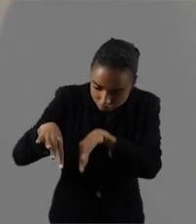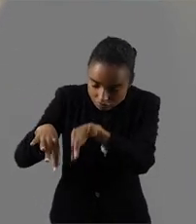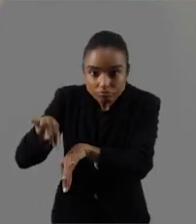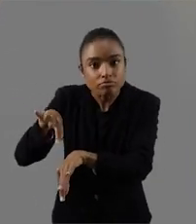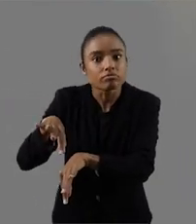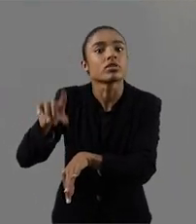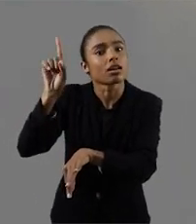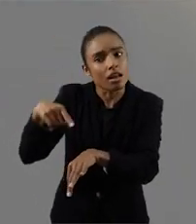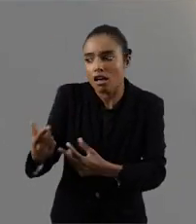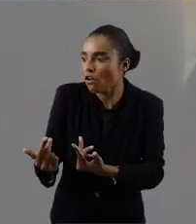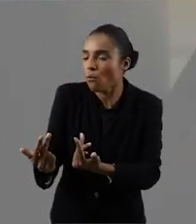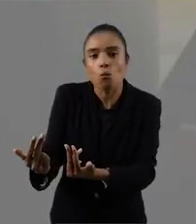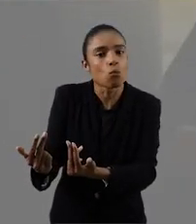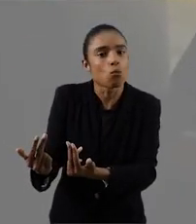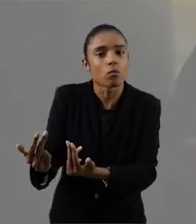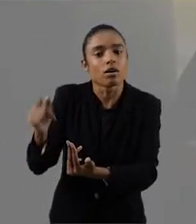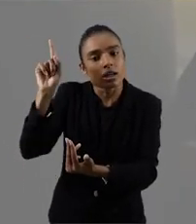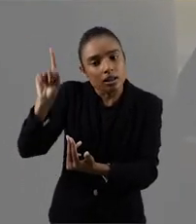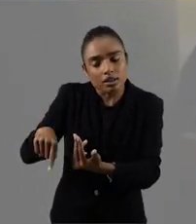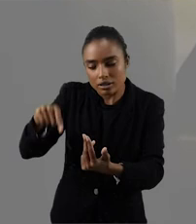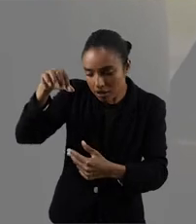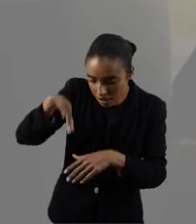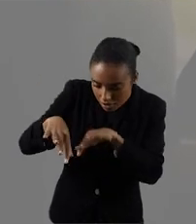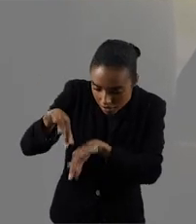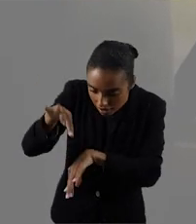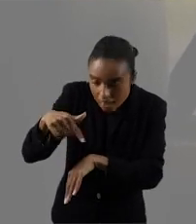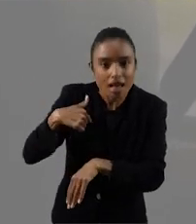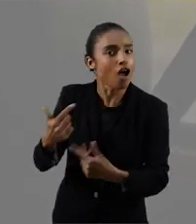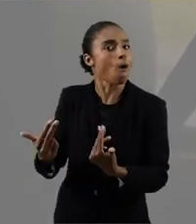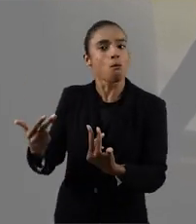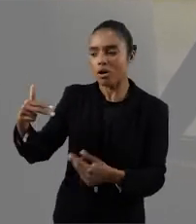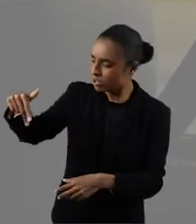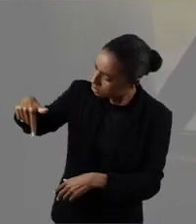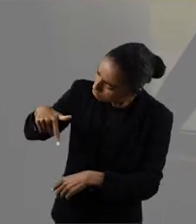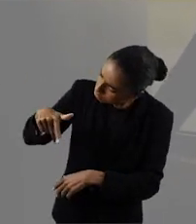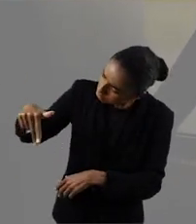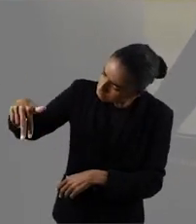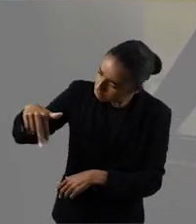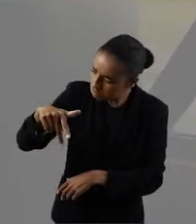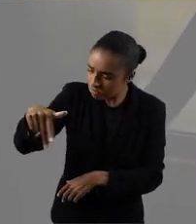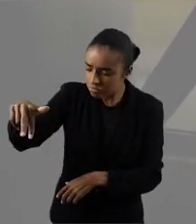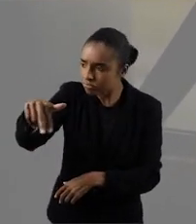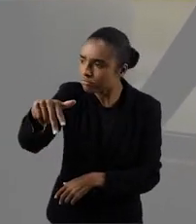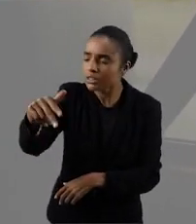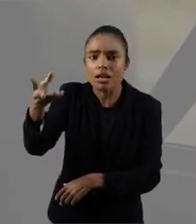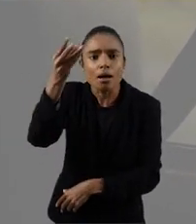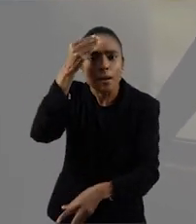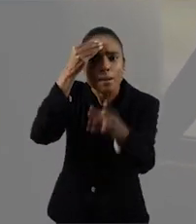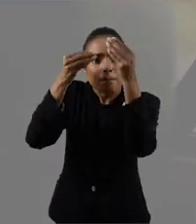depositadas, principalmente nesse caminho da andança, que é essa possibilidade